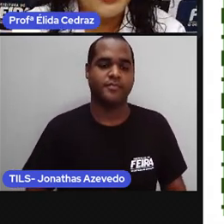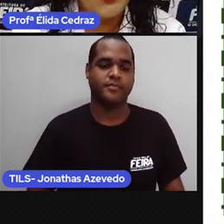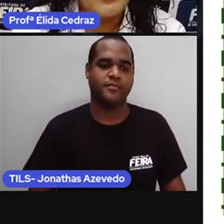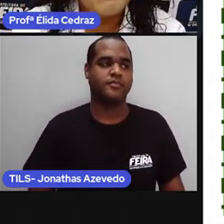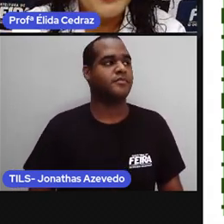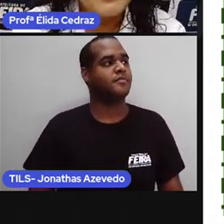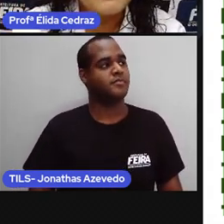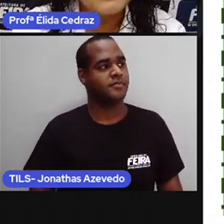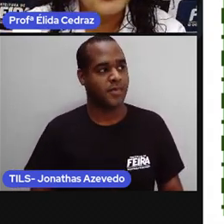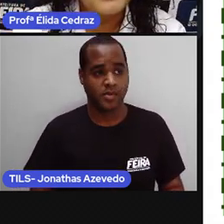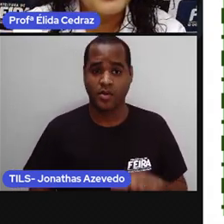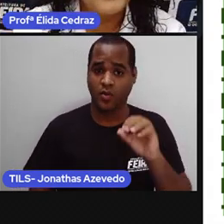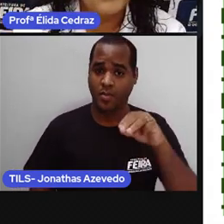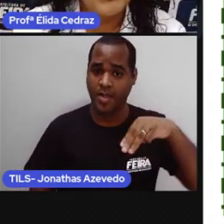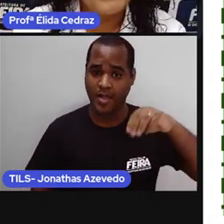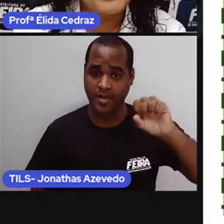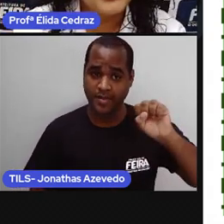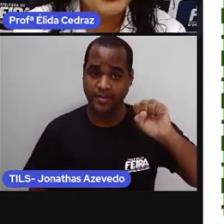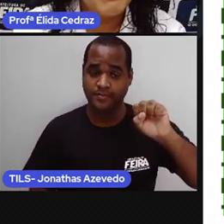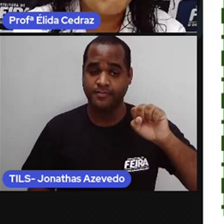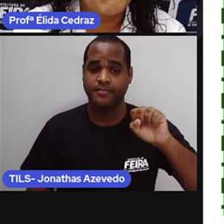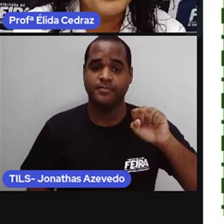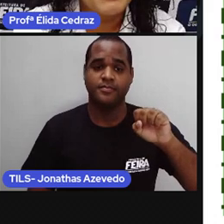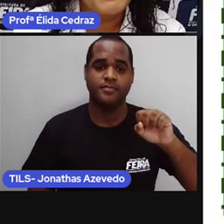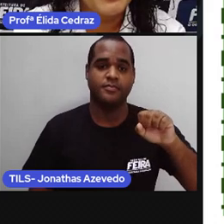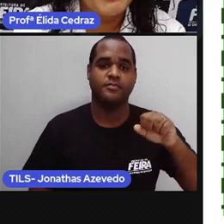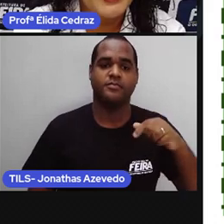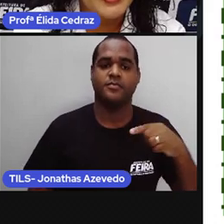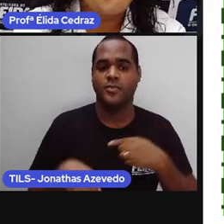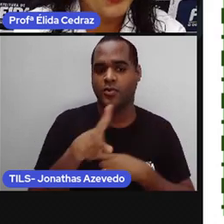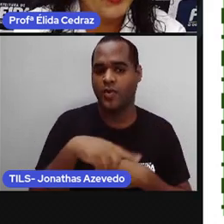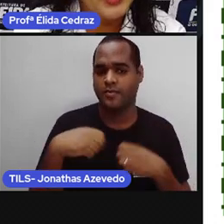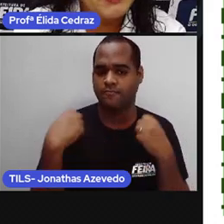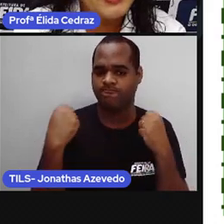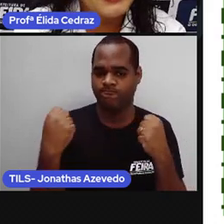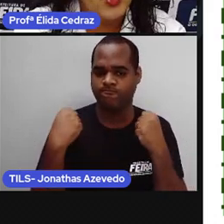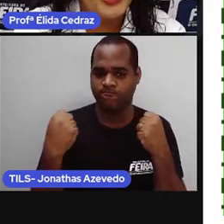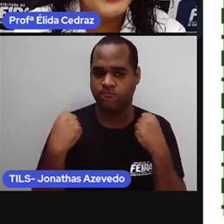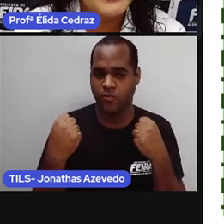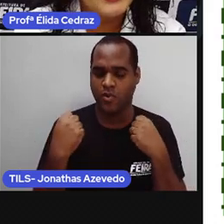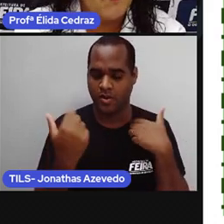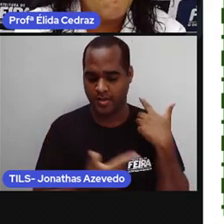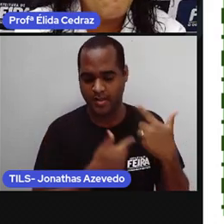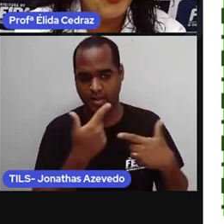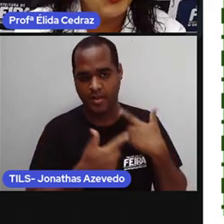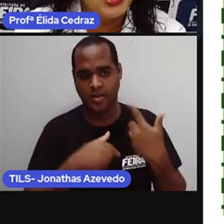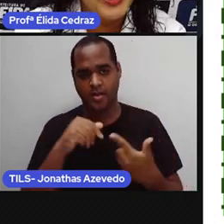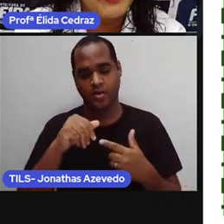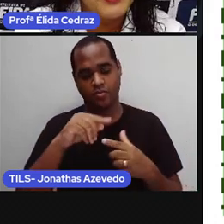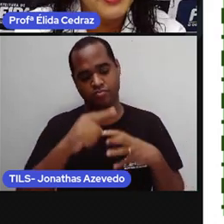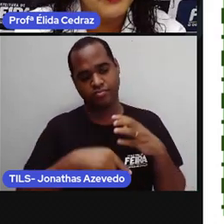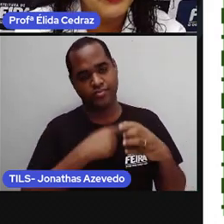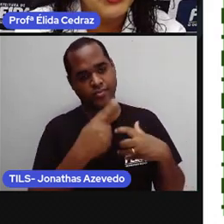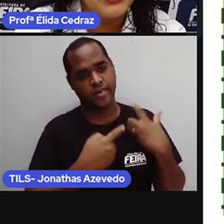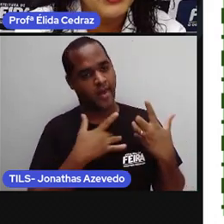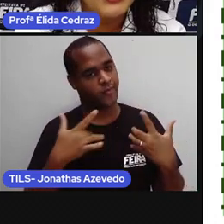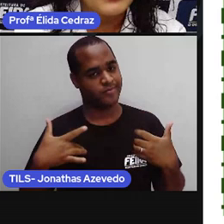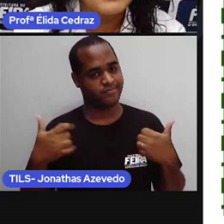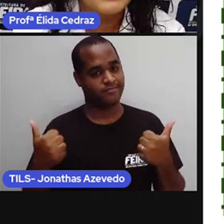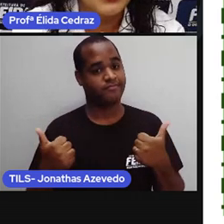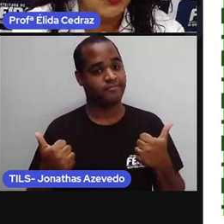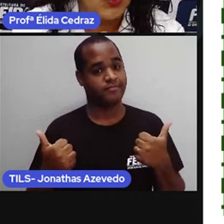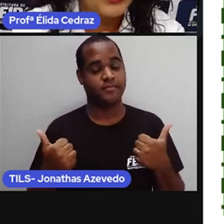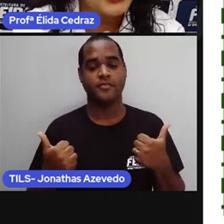A OMS diz que enquanto a gente tiver força para trabalhar, a OMS é a Organização Mundial de Saúde,